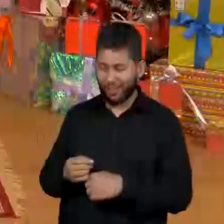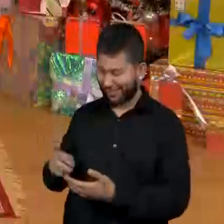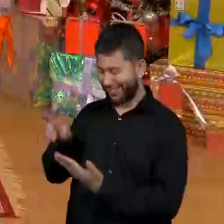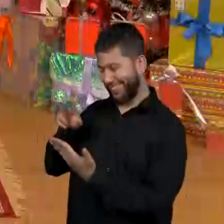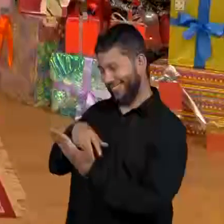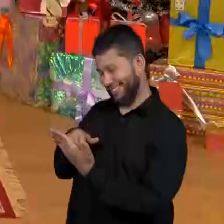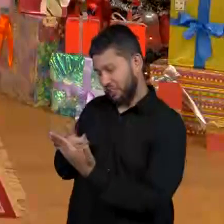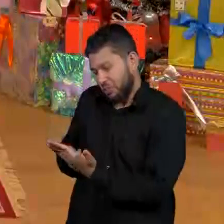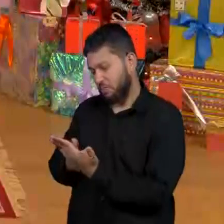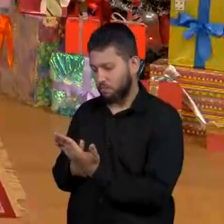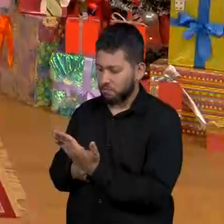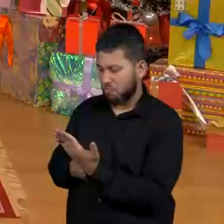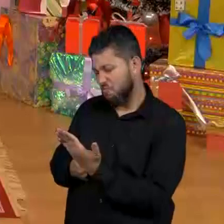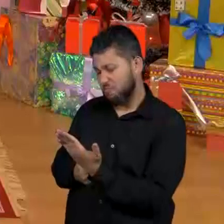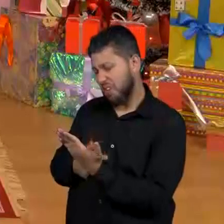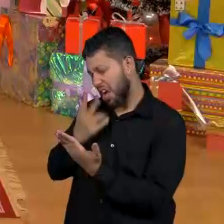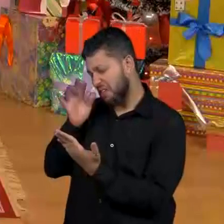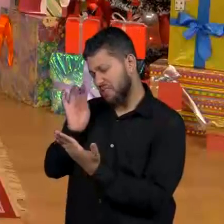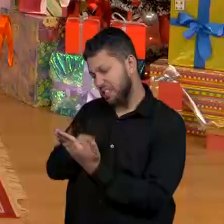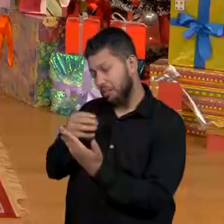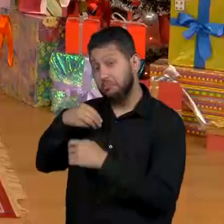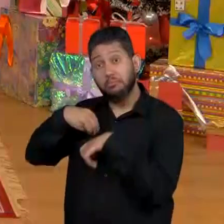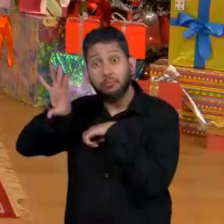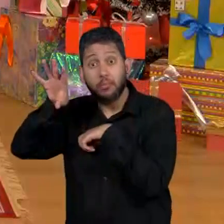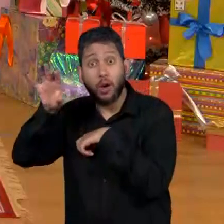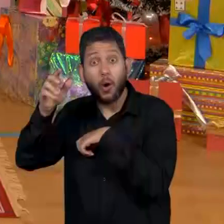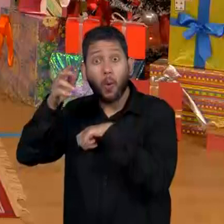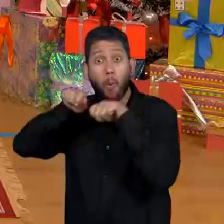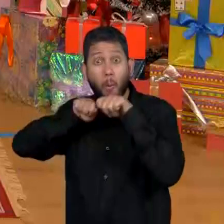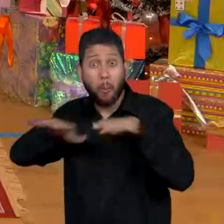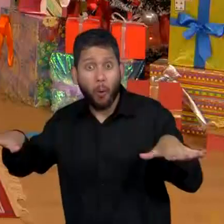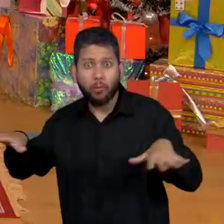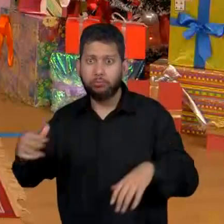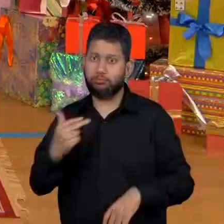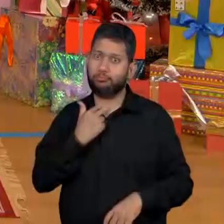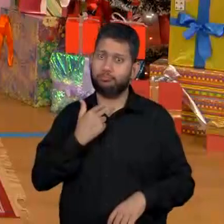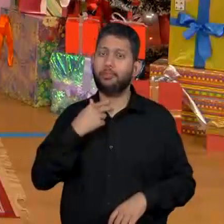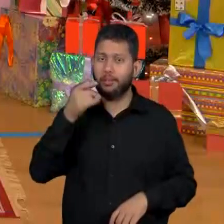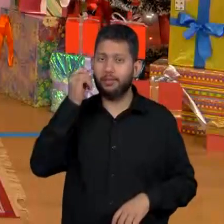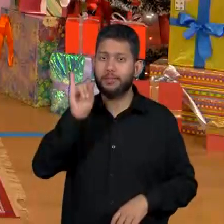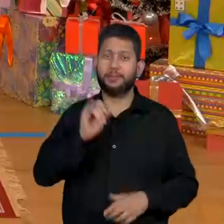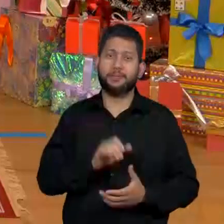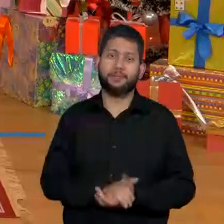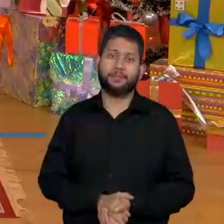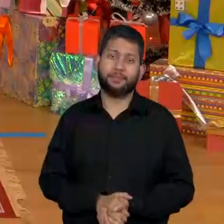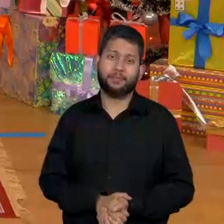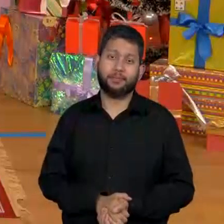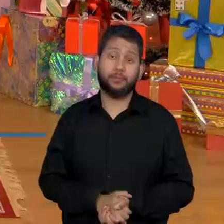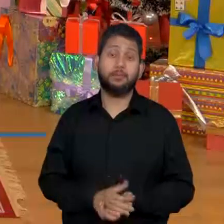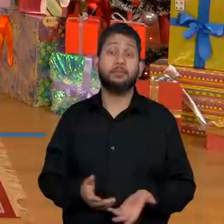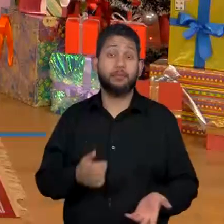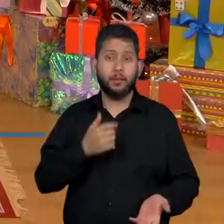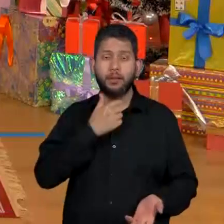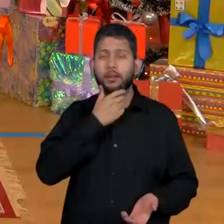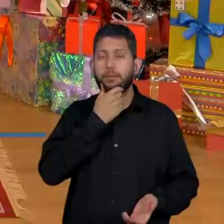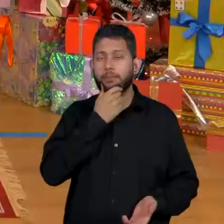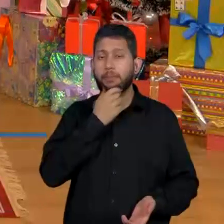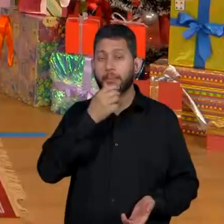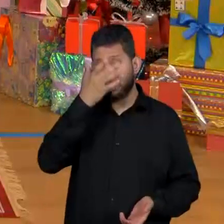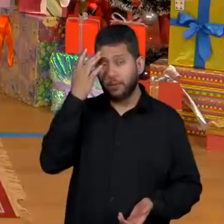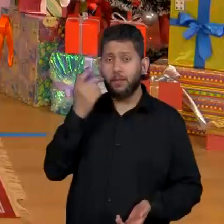atenção para uma coisa bem interessante. Mesmo sabendo, tem gente que fala assim, eu sei a fonte.